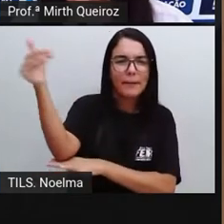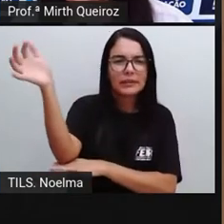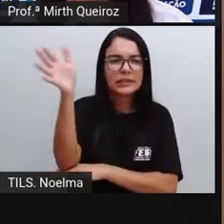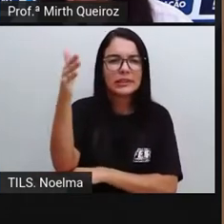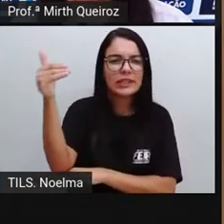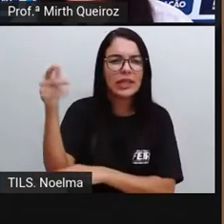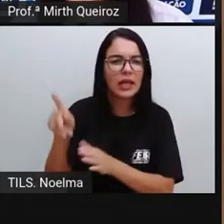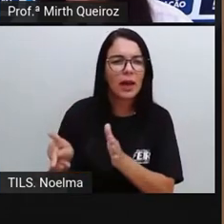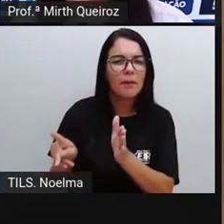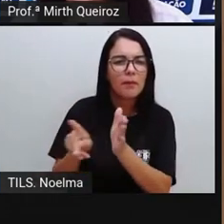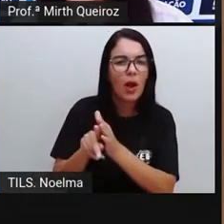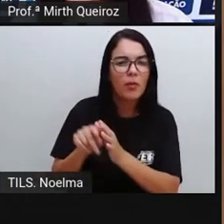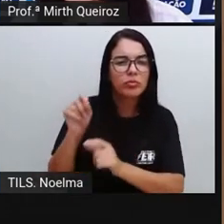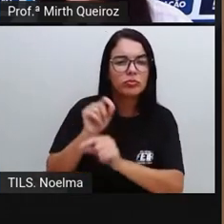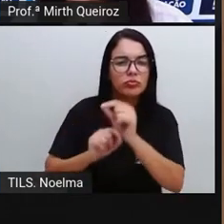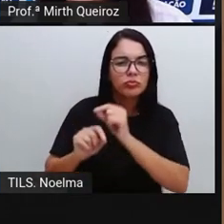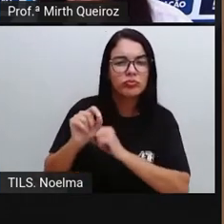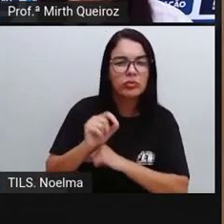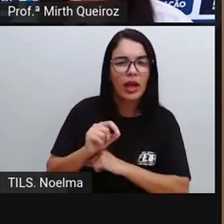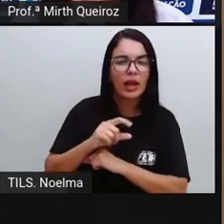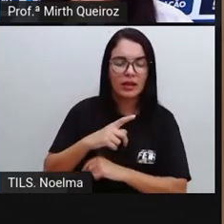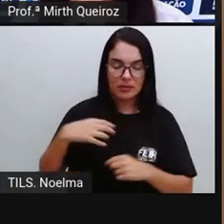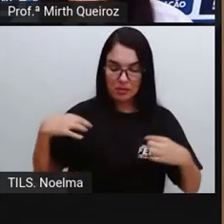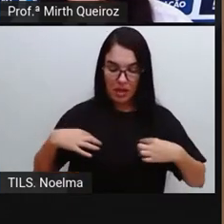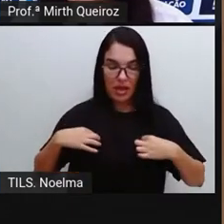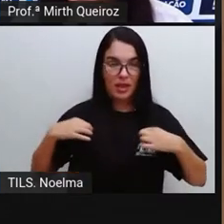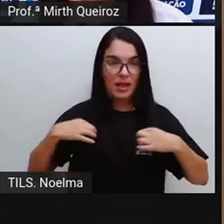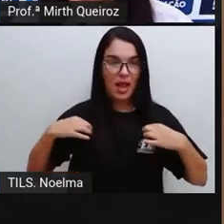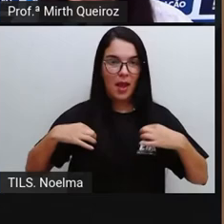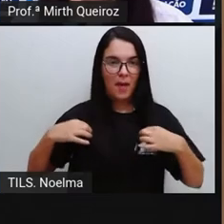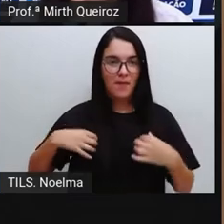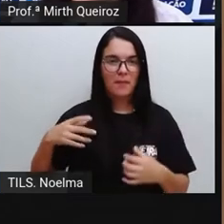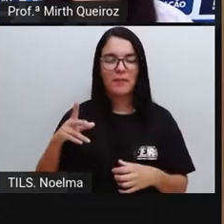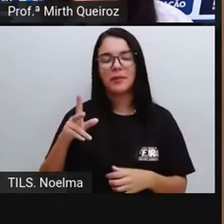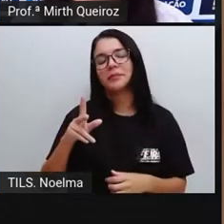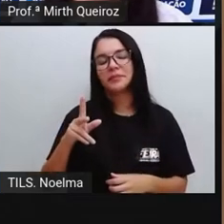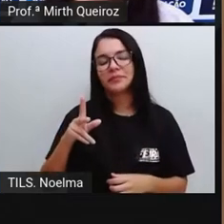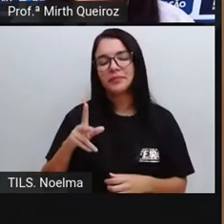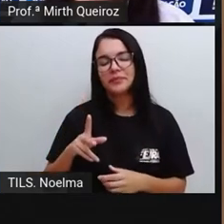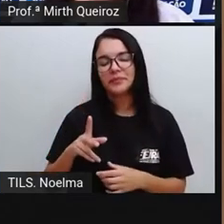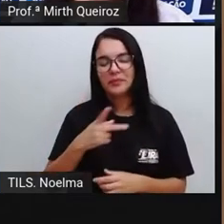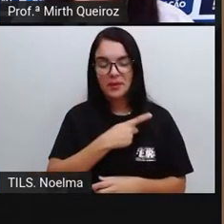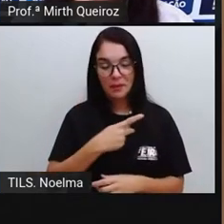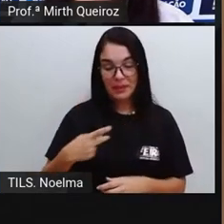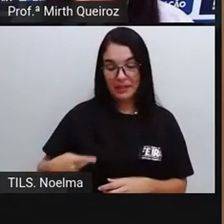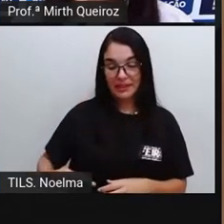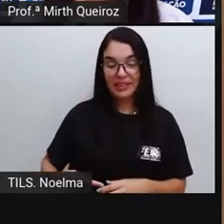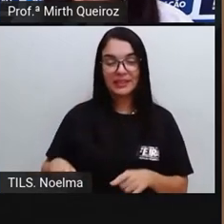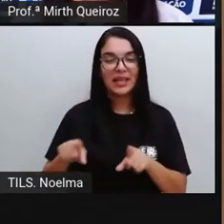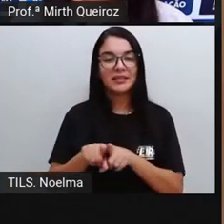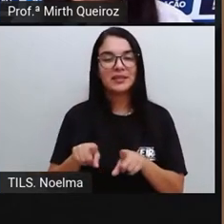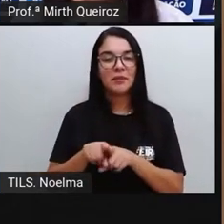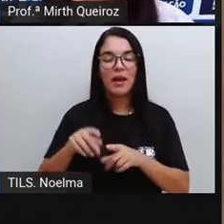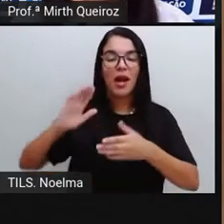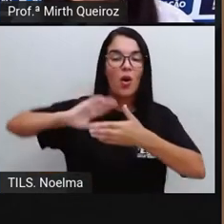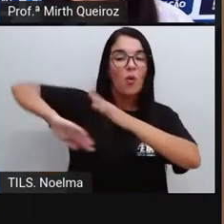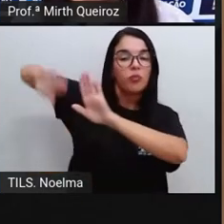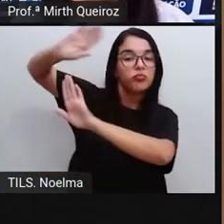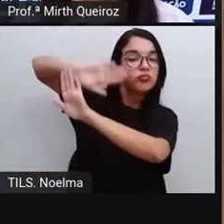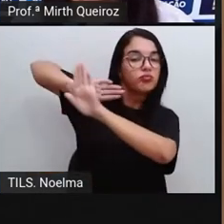no terno também do presidente, né? Na imagem, na figura que ele pintou. E até o fundo,